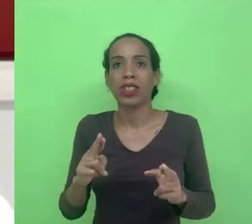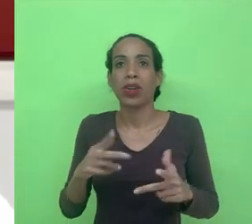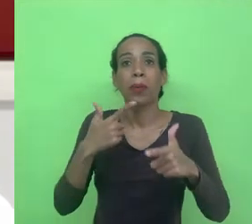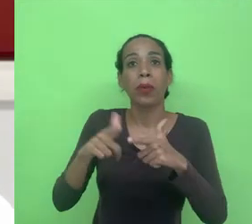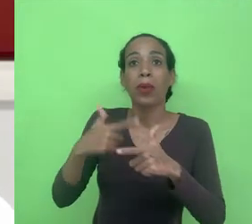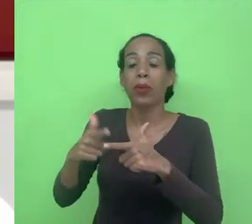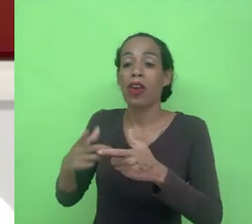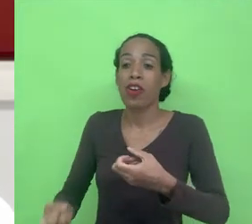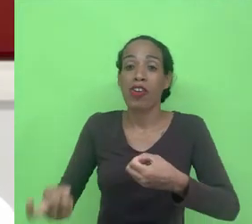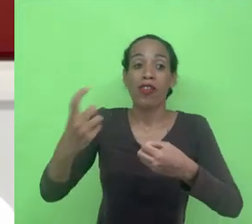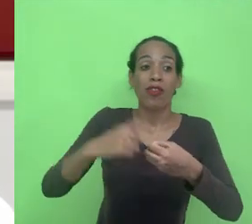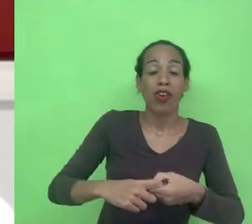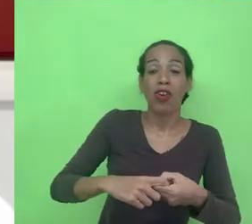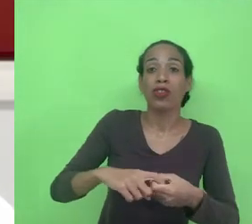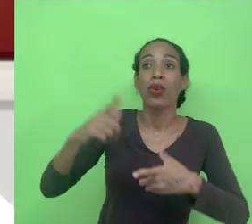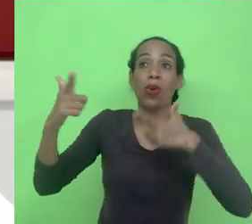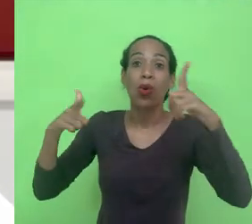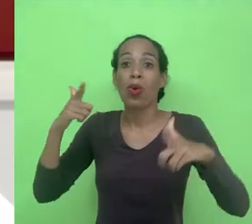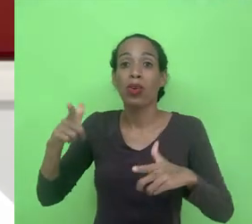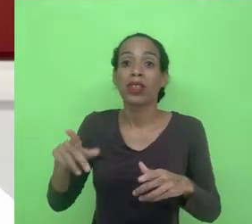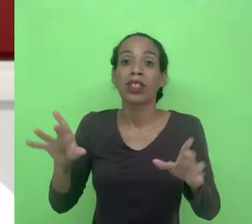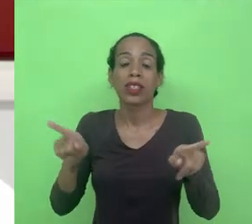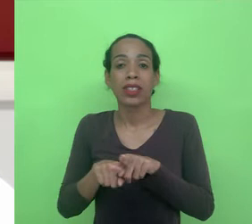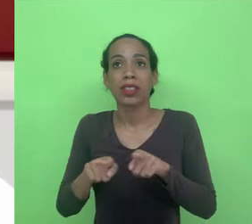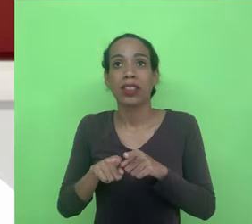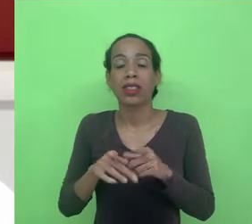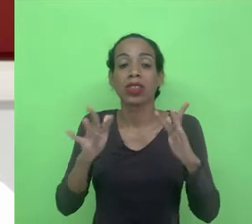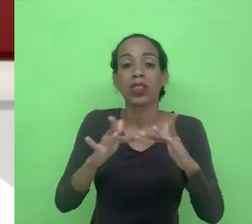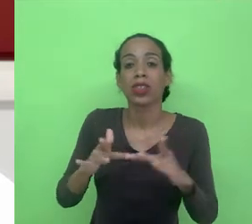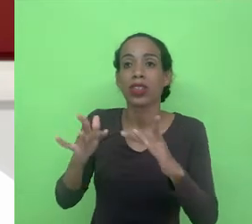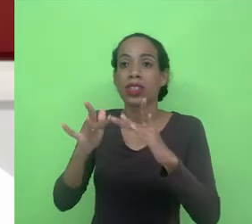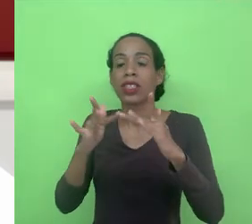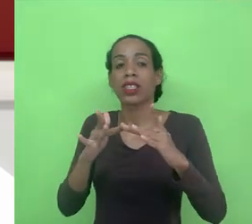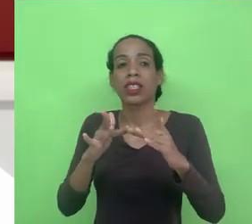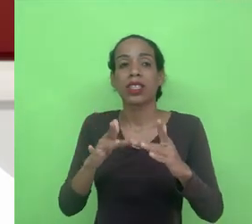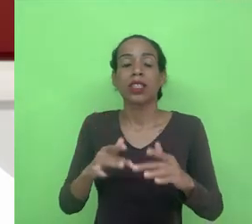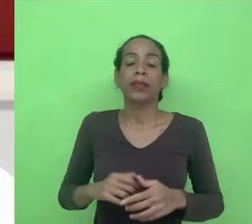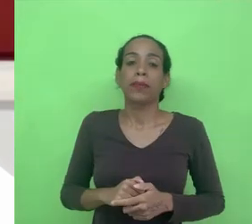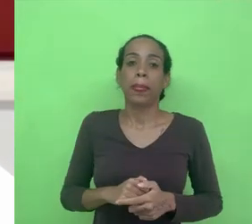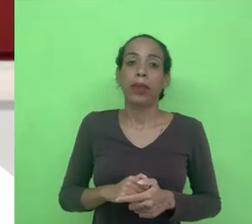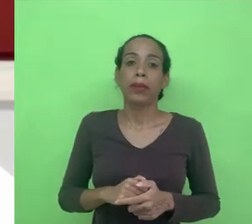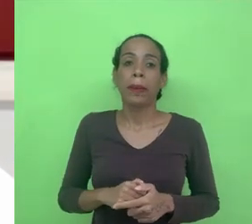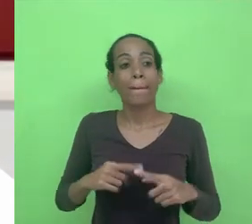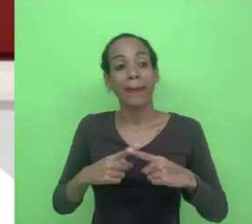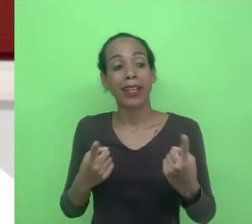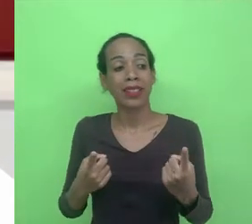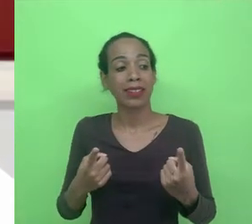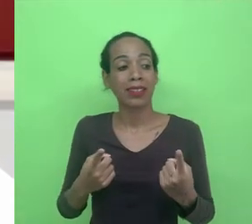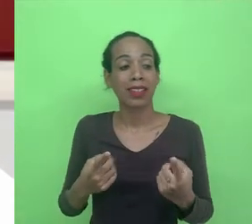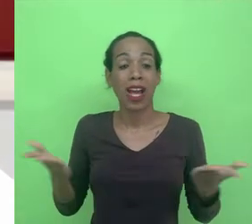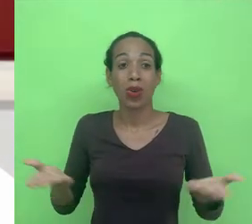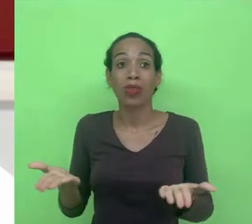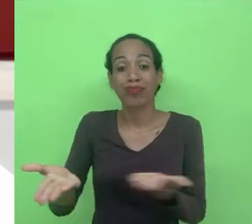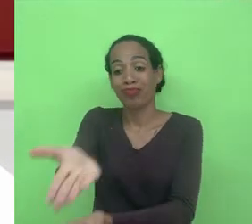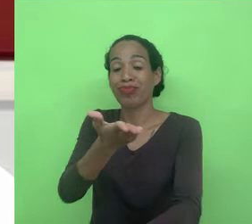volta para outras nações para a relação entre as nações internações só que o cenário mudou já que os